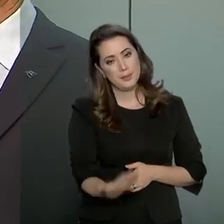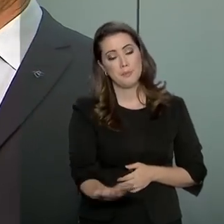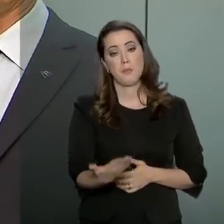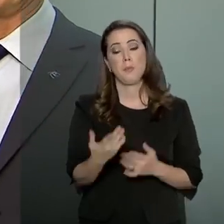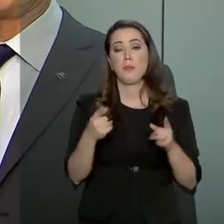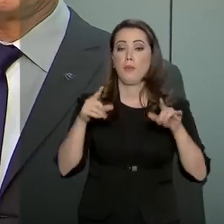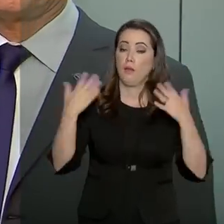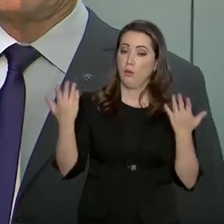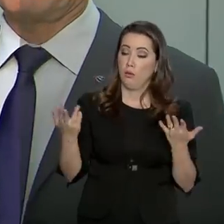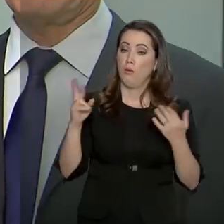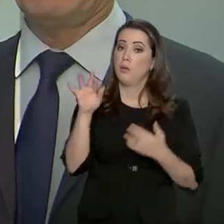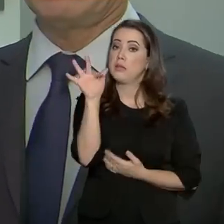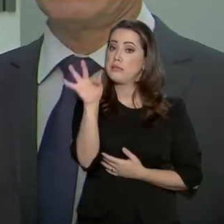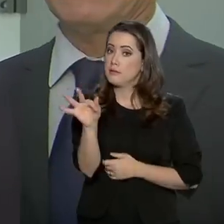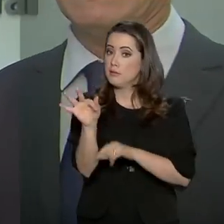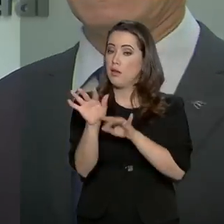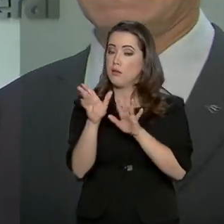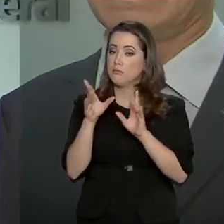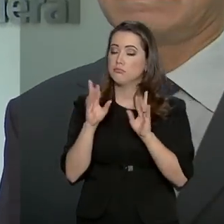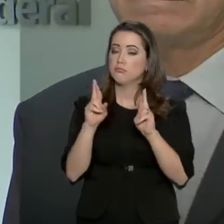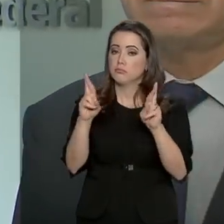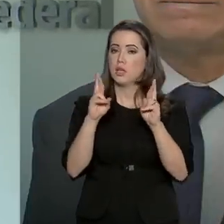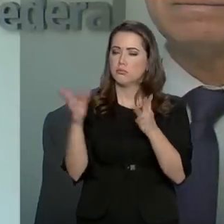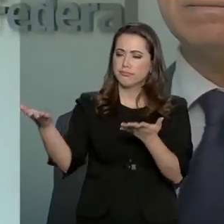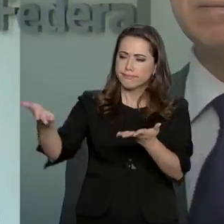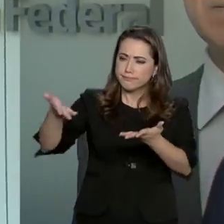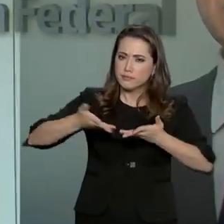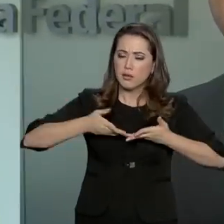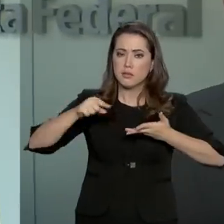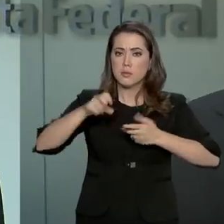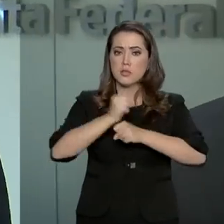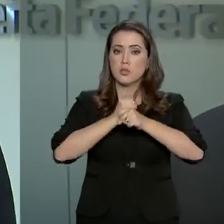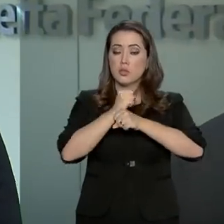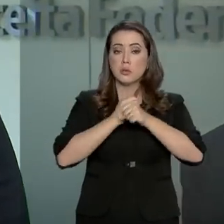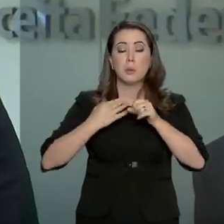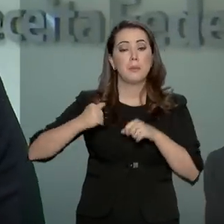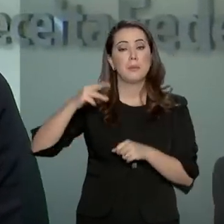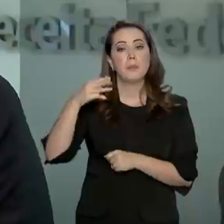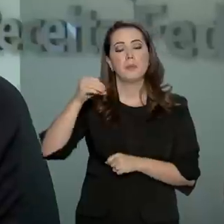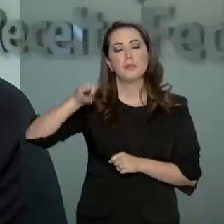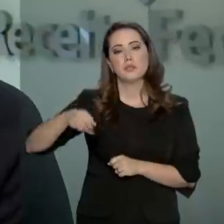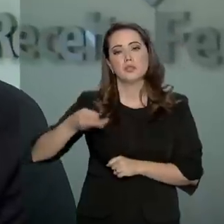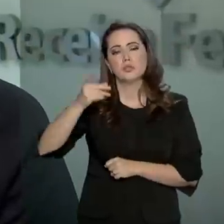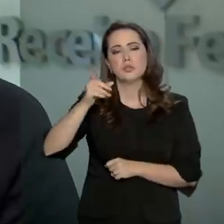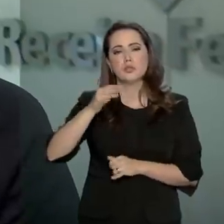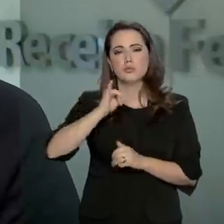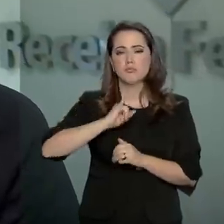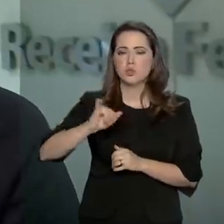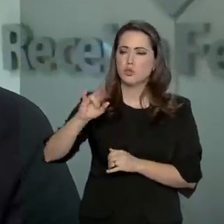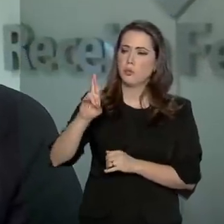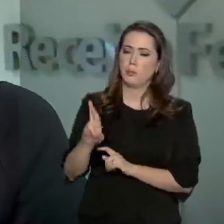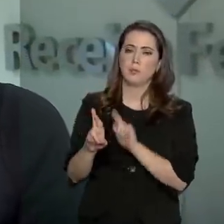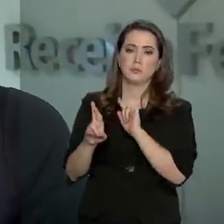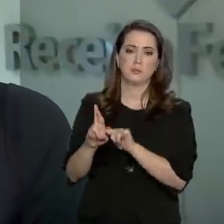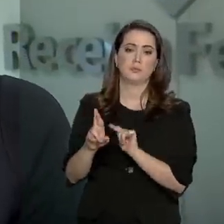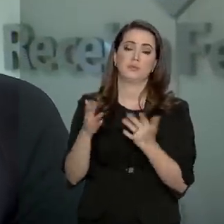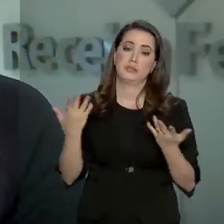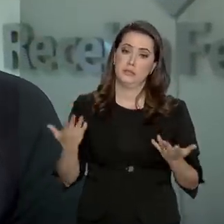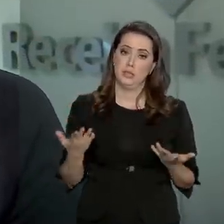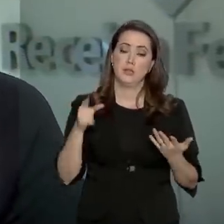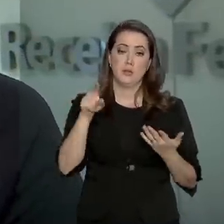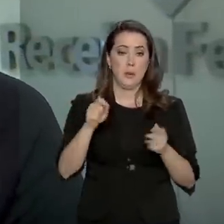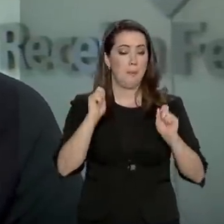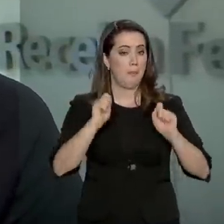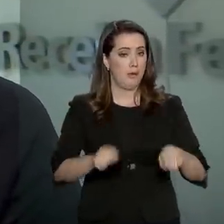E olha, a Receita Federal espera receber este ano mais de 30 milhões de declarações. E a